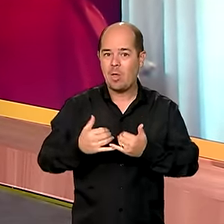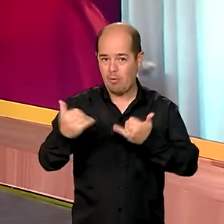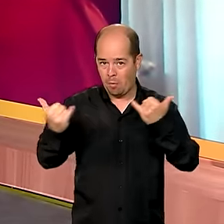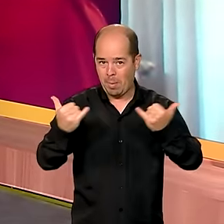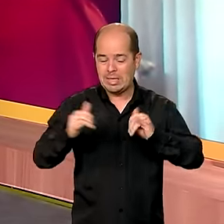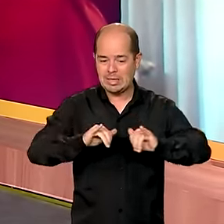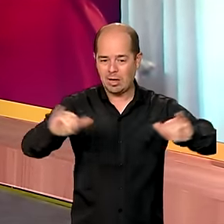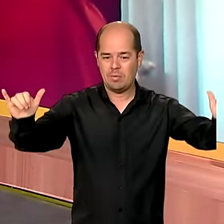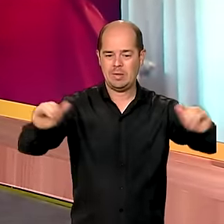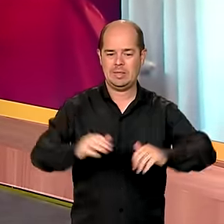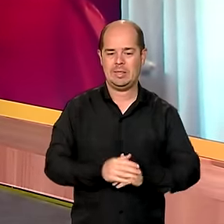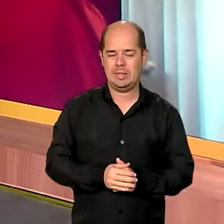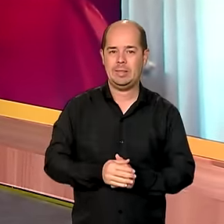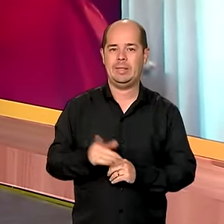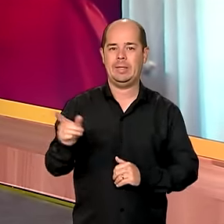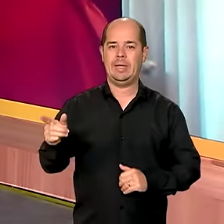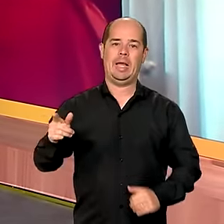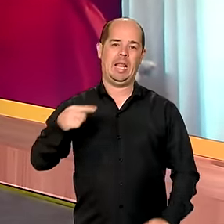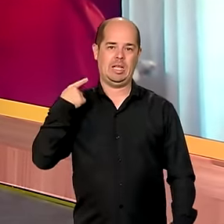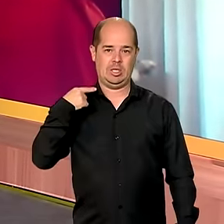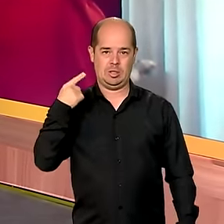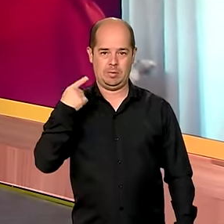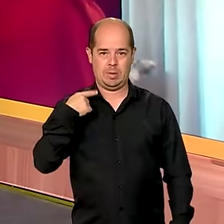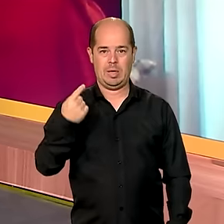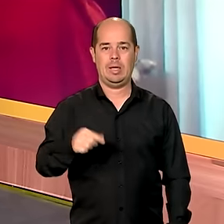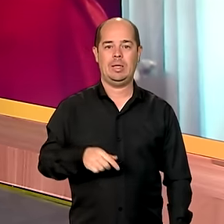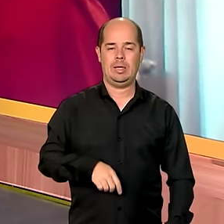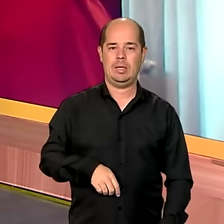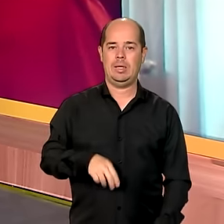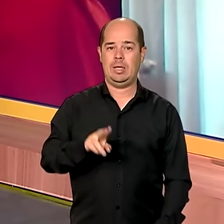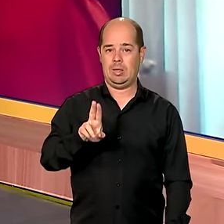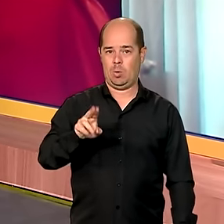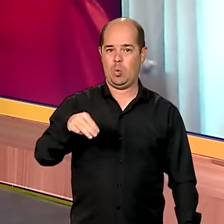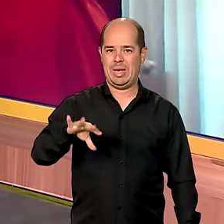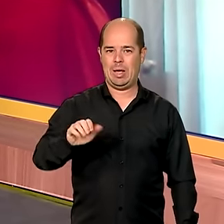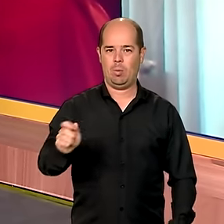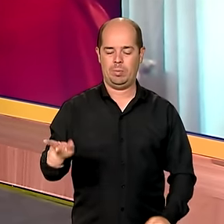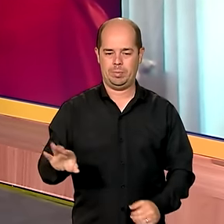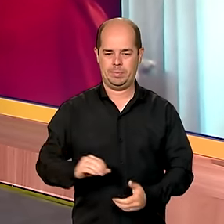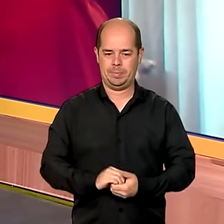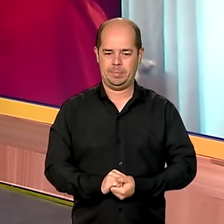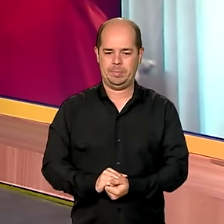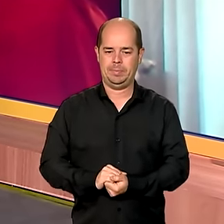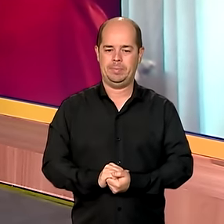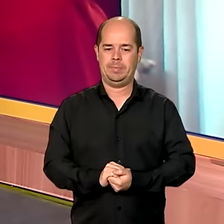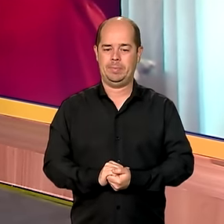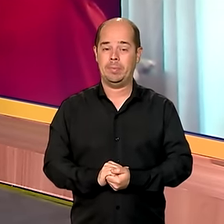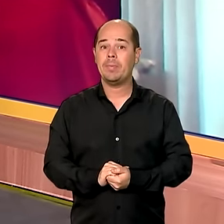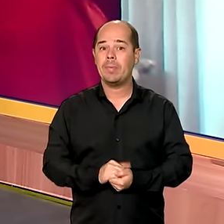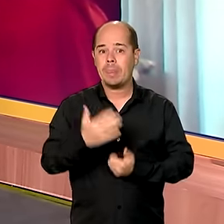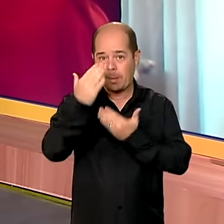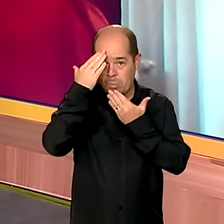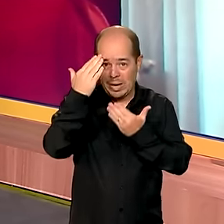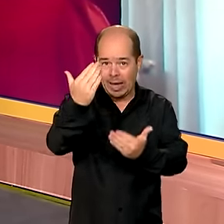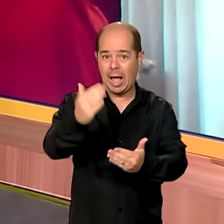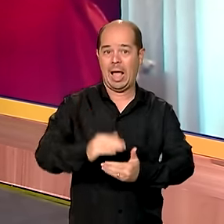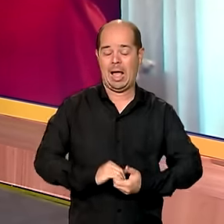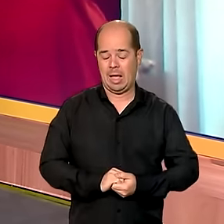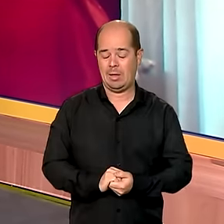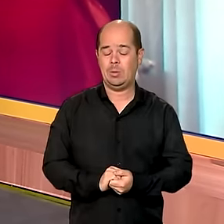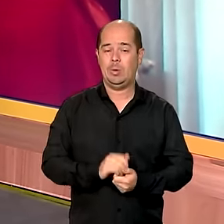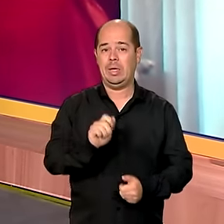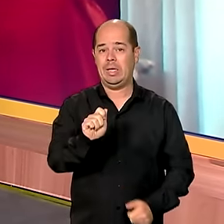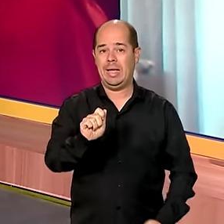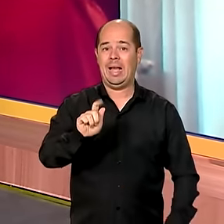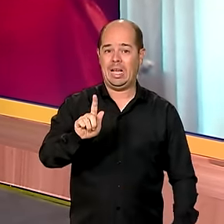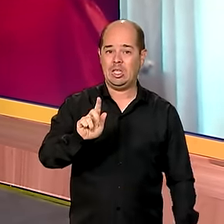Mônica Casartelli. aguardo a senhora numa outra oportunidade. Vanessa, muito obrigada. Em nome da AGU, agradeço esse espaço,